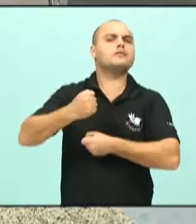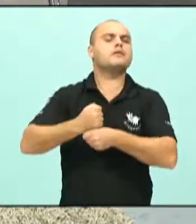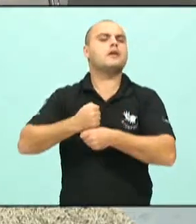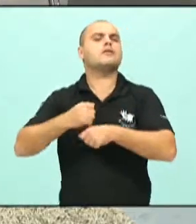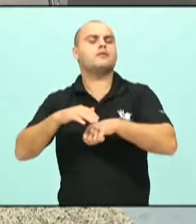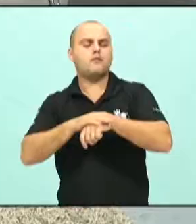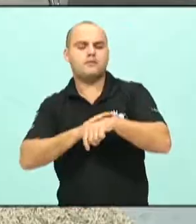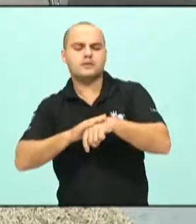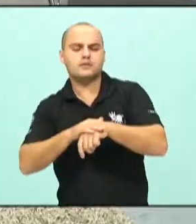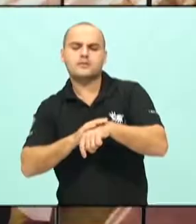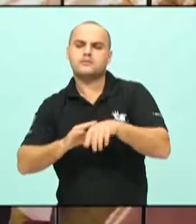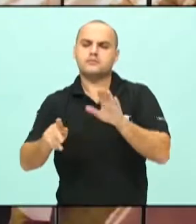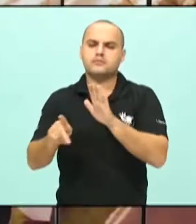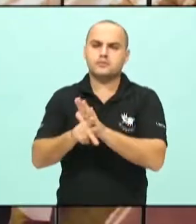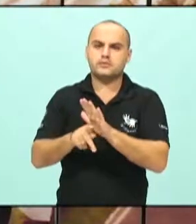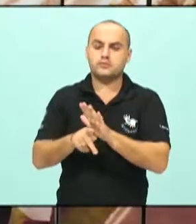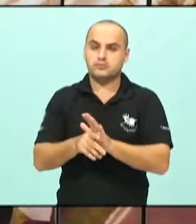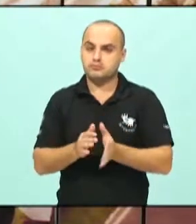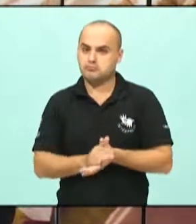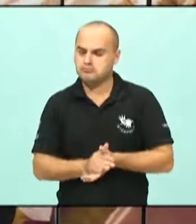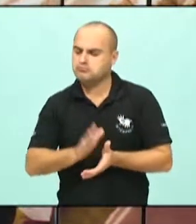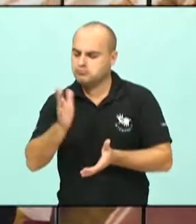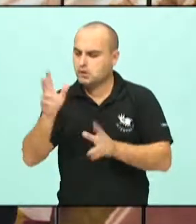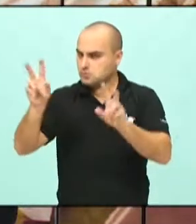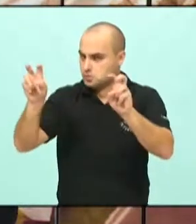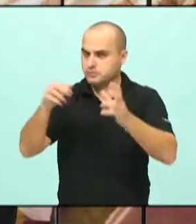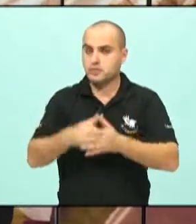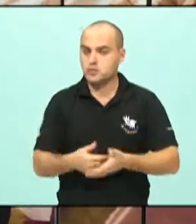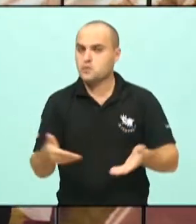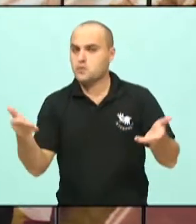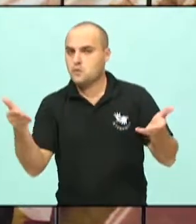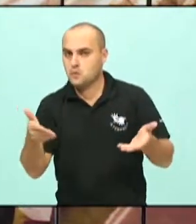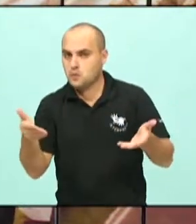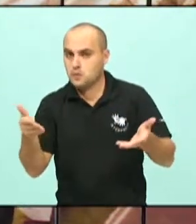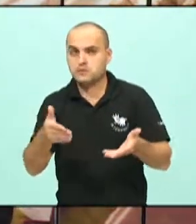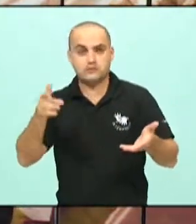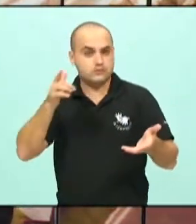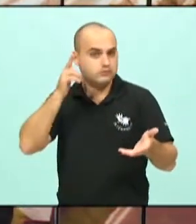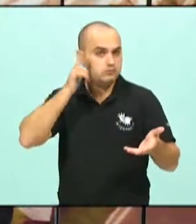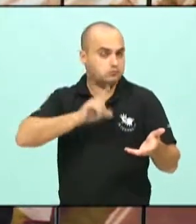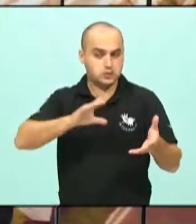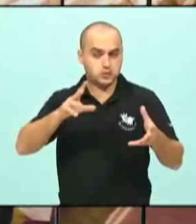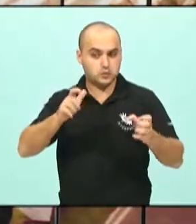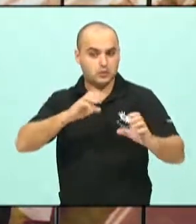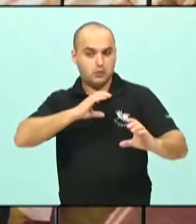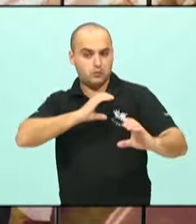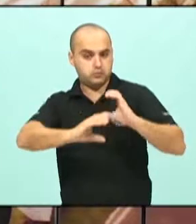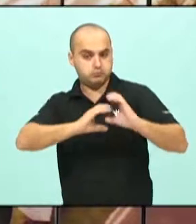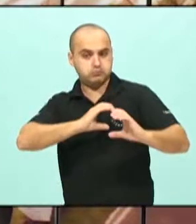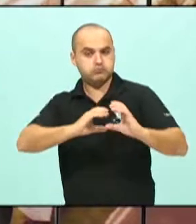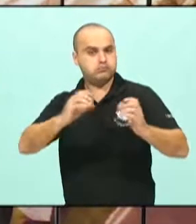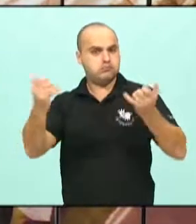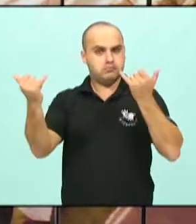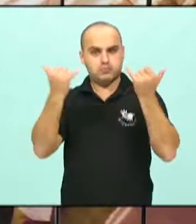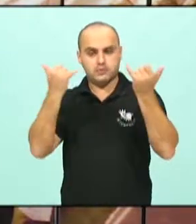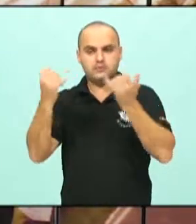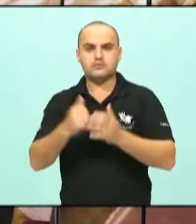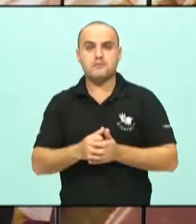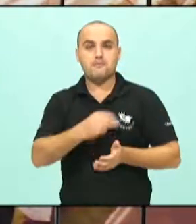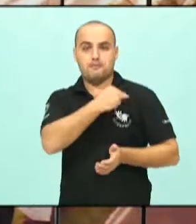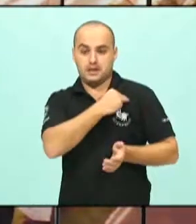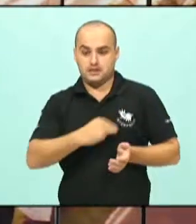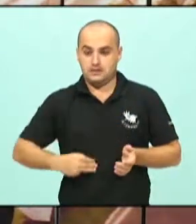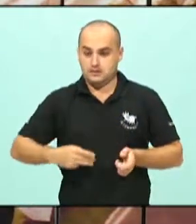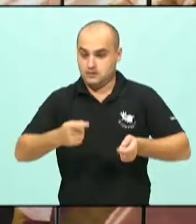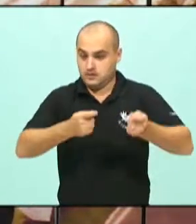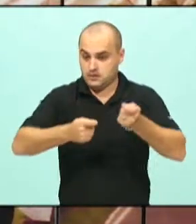Hoje a gente vê, reiteradas vezes, em todos os meios de comunicação, o atual ministro da Economia,